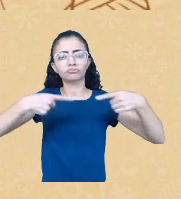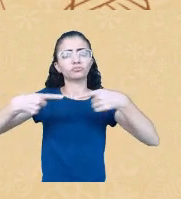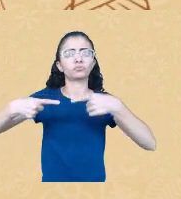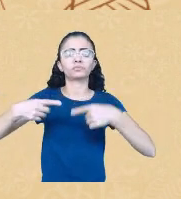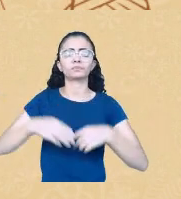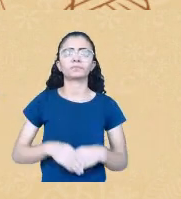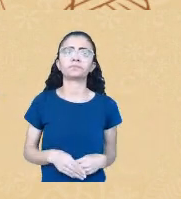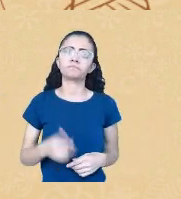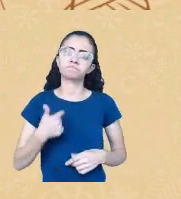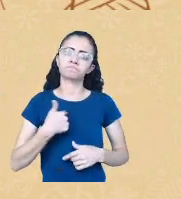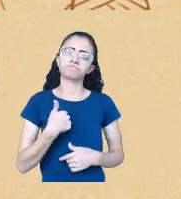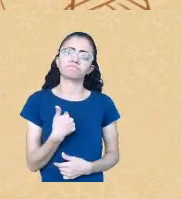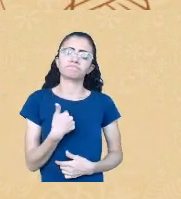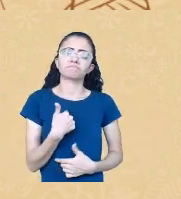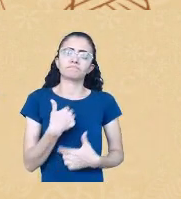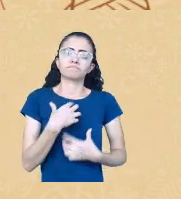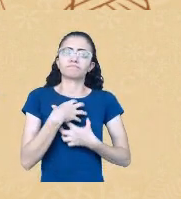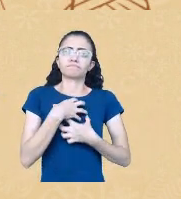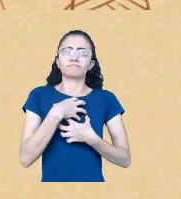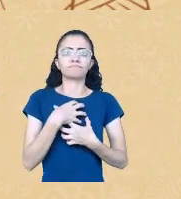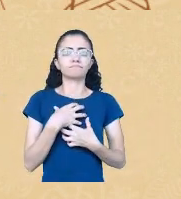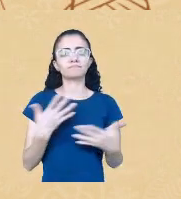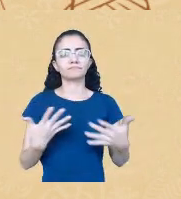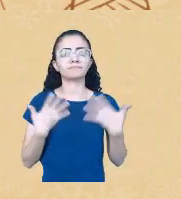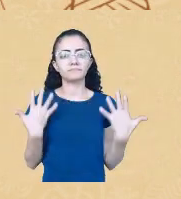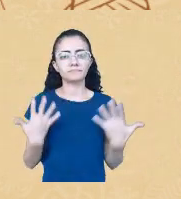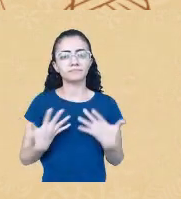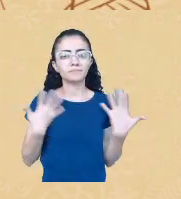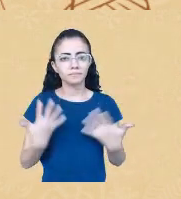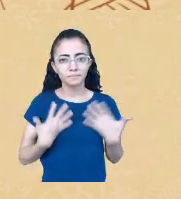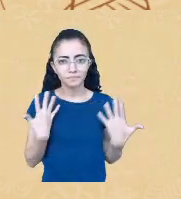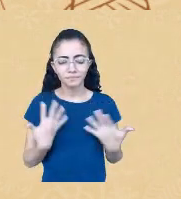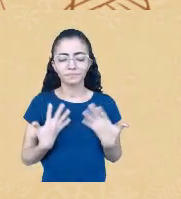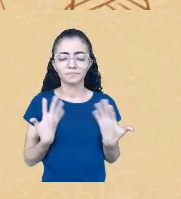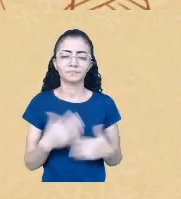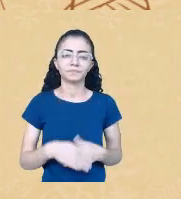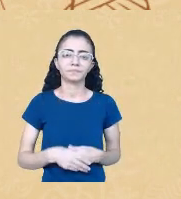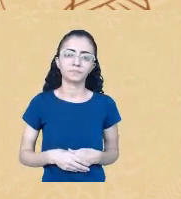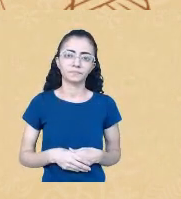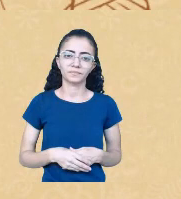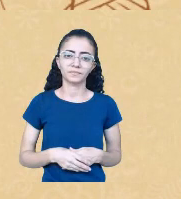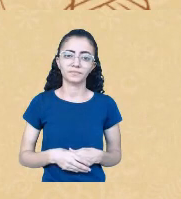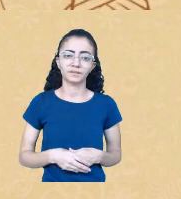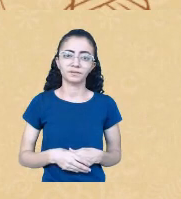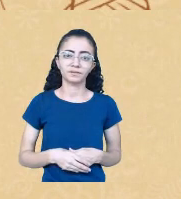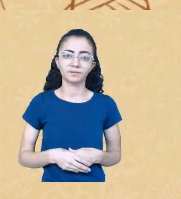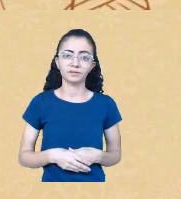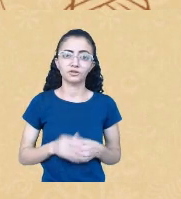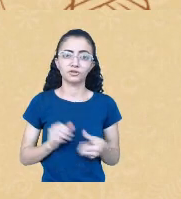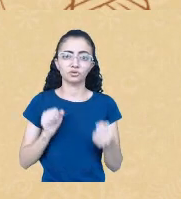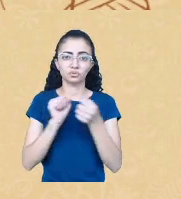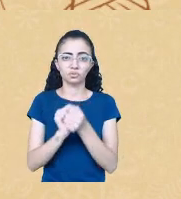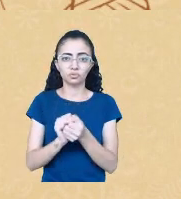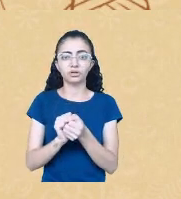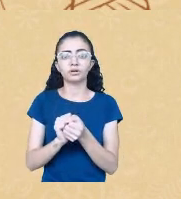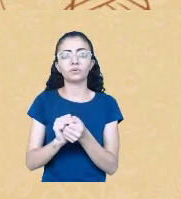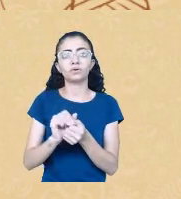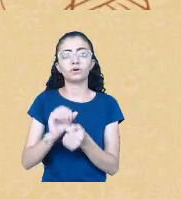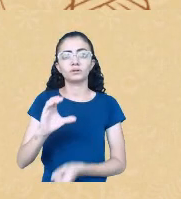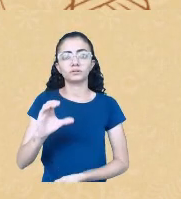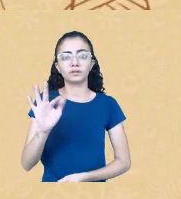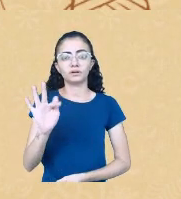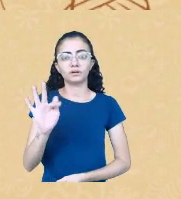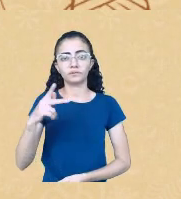muito contente mesmo de ver, né, o CFP em várias iniciativas, né, nesse